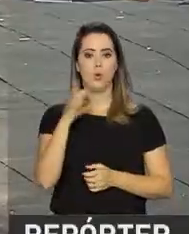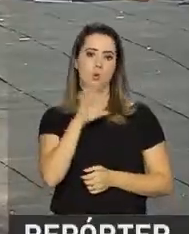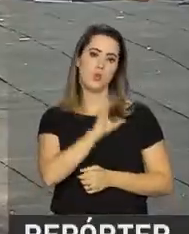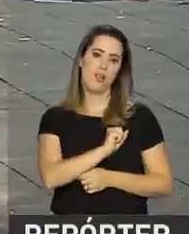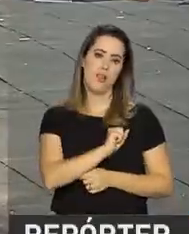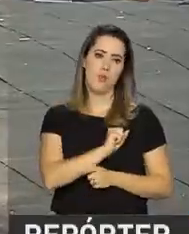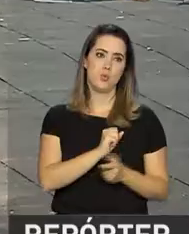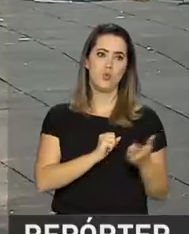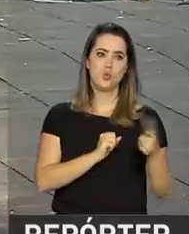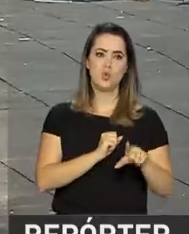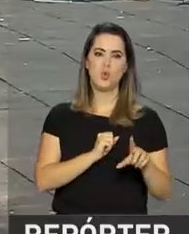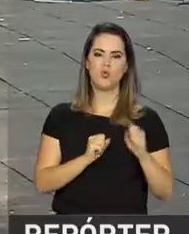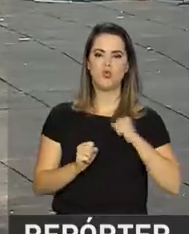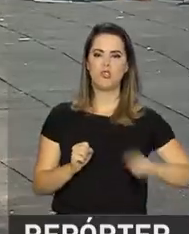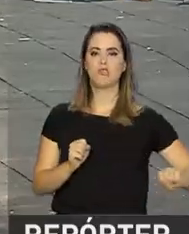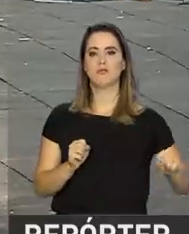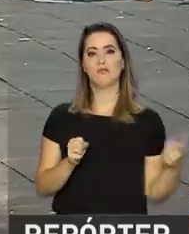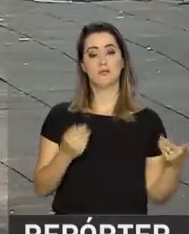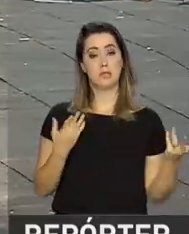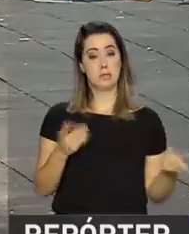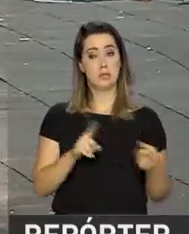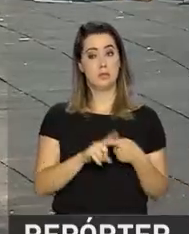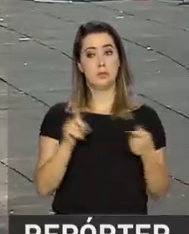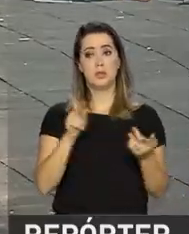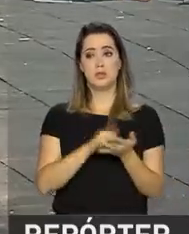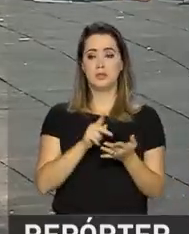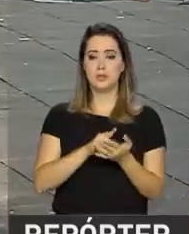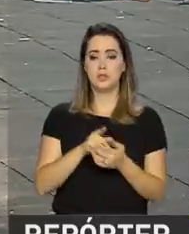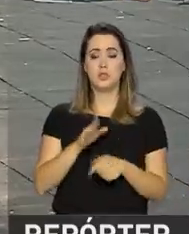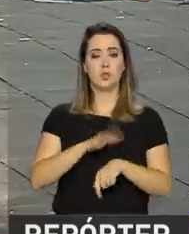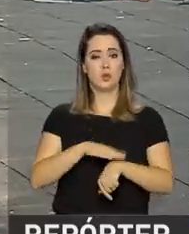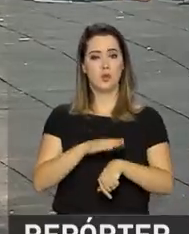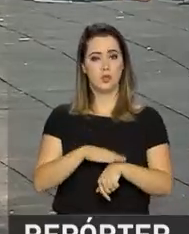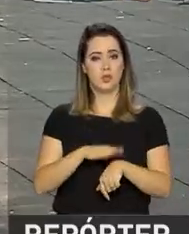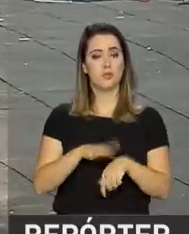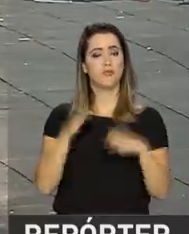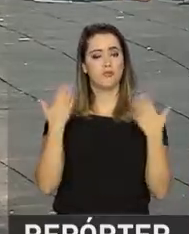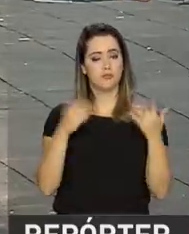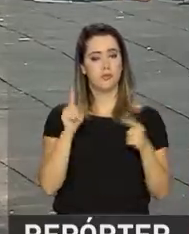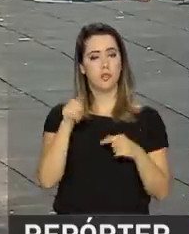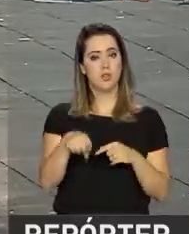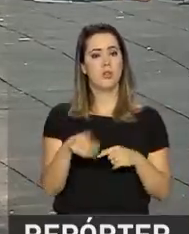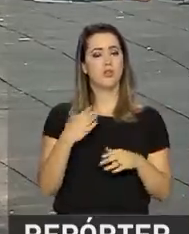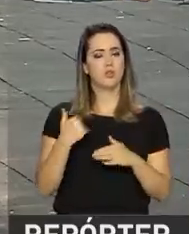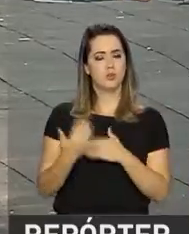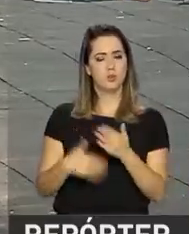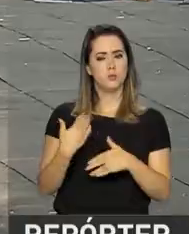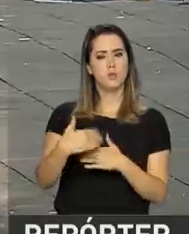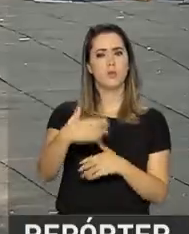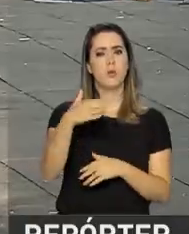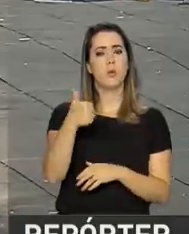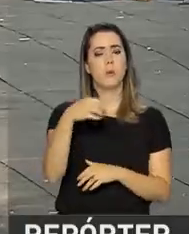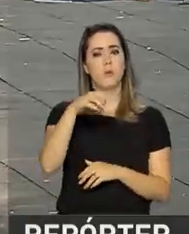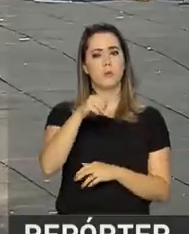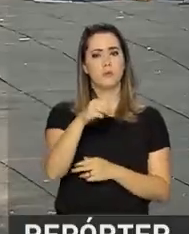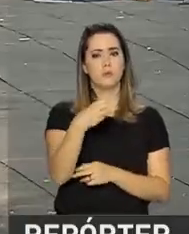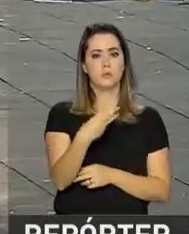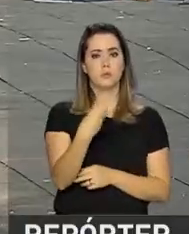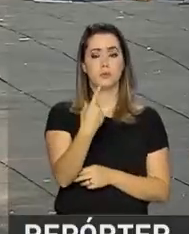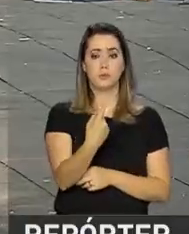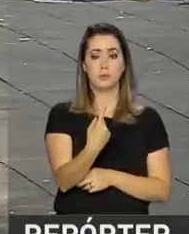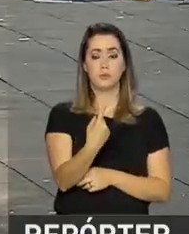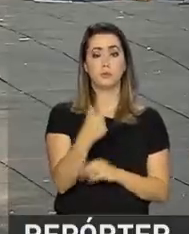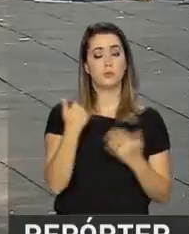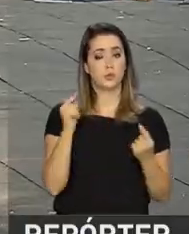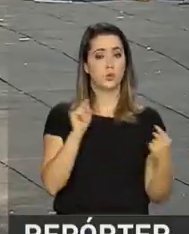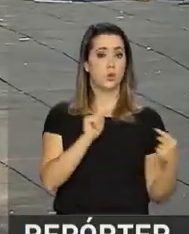amam, outros odeiam. Mas, na verdade, o horário de verão é adotado no país desde 1931,